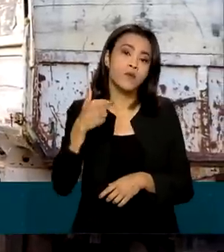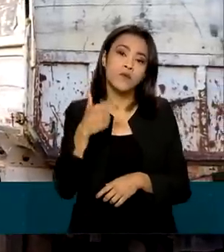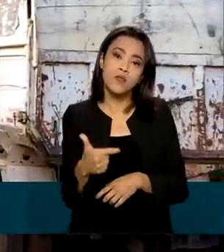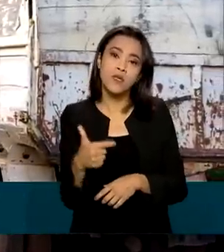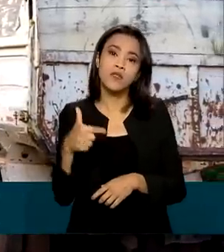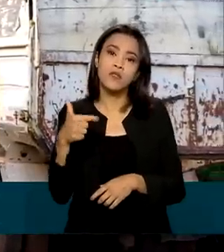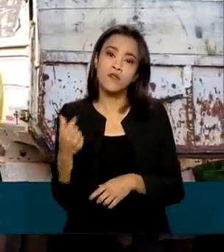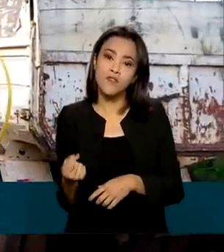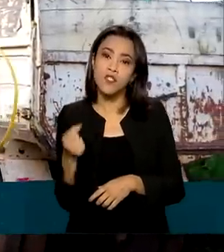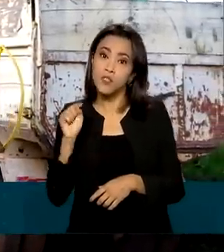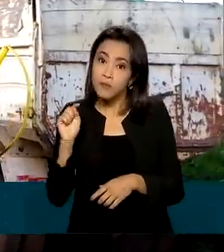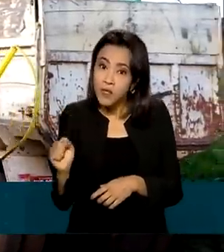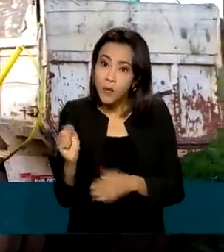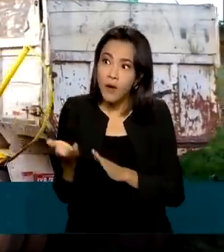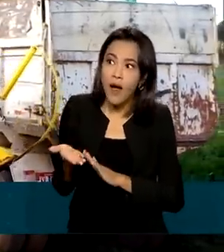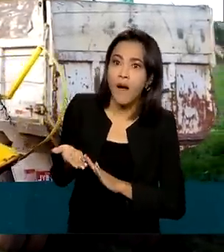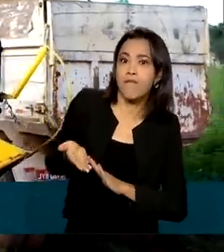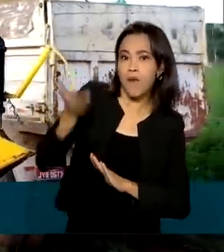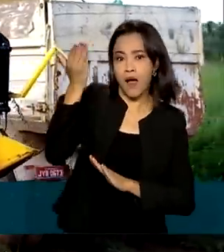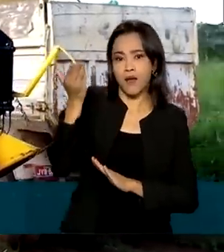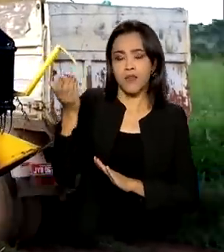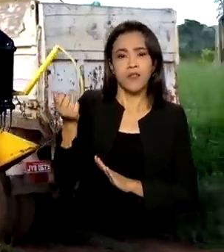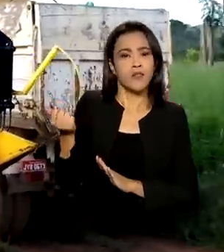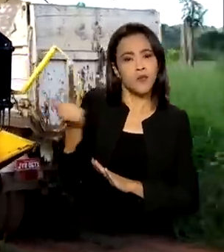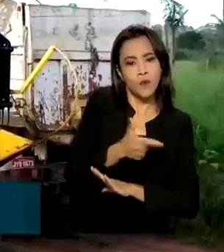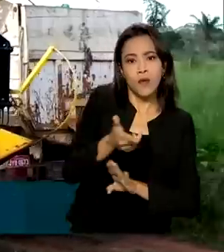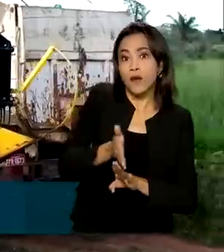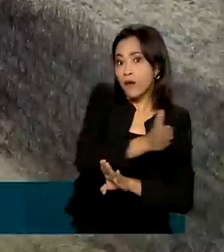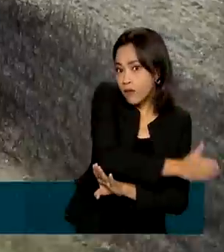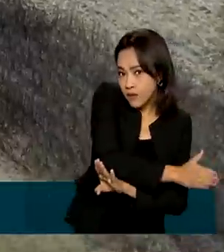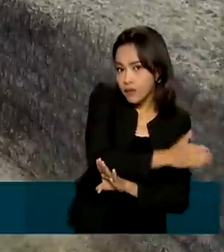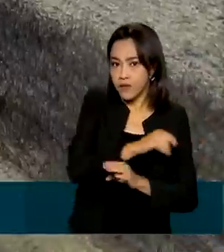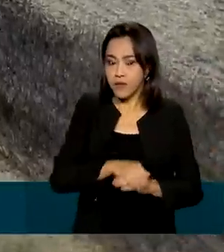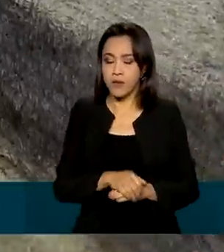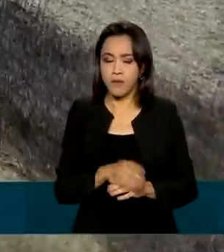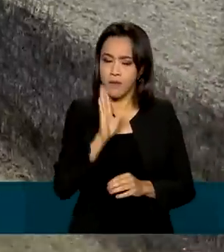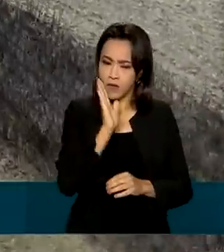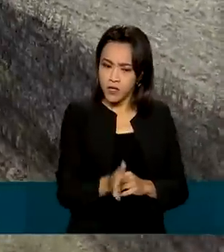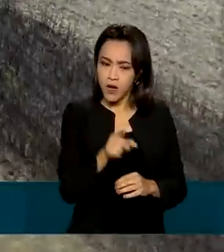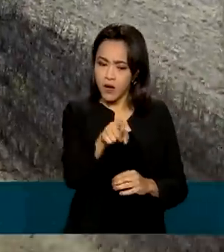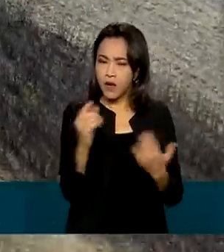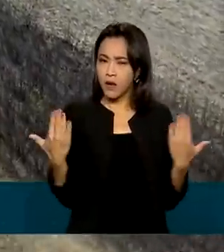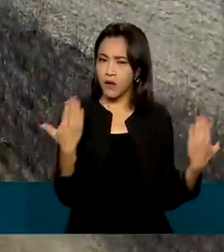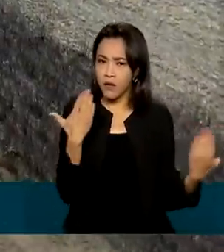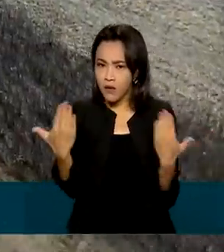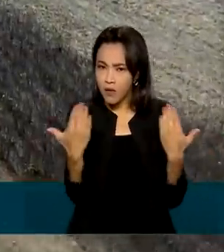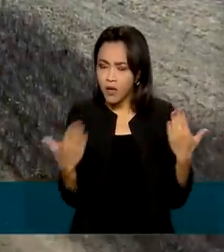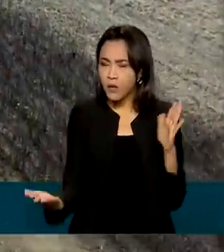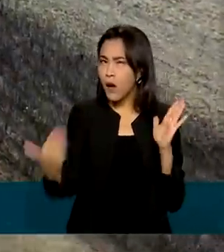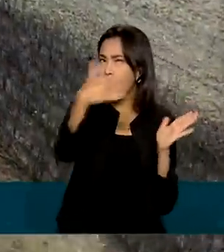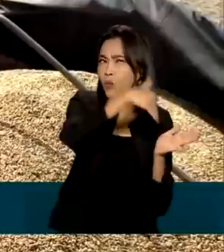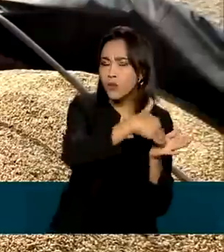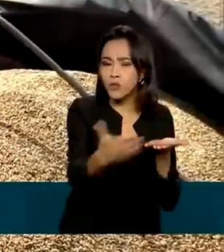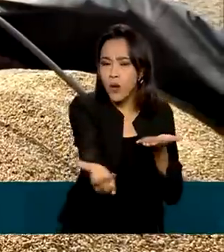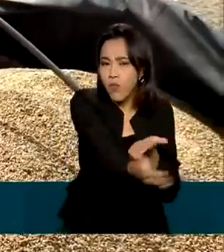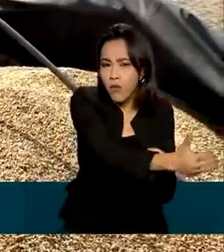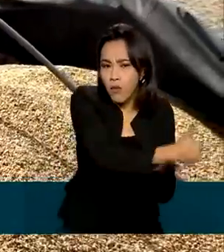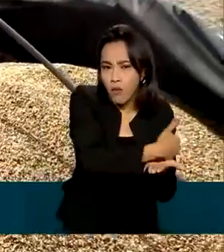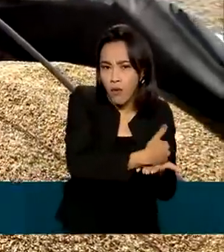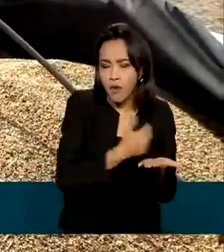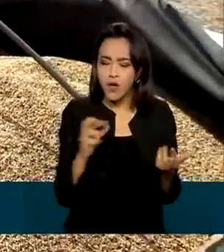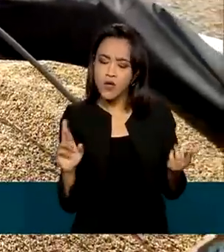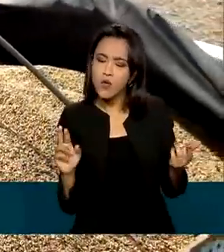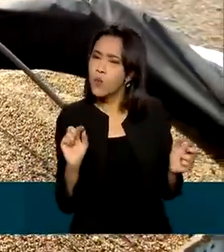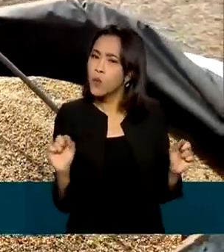toneladas a mais do que o esperado na previsão anterior. Já na comparação com a última safra, a diferença